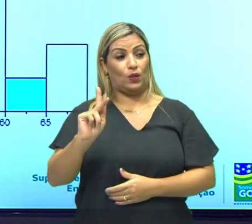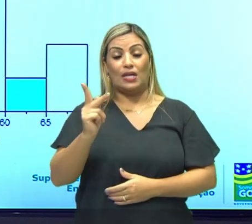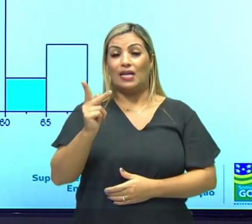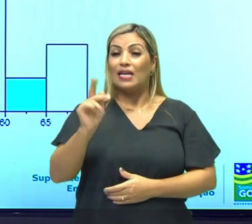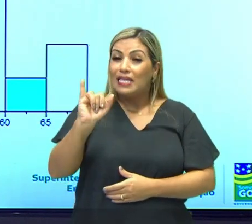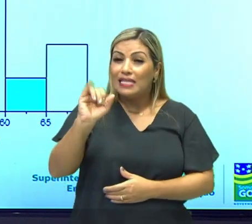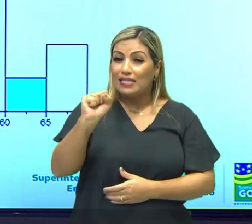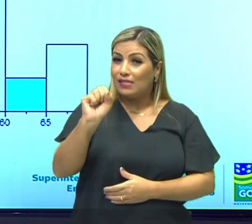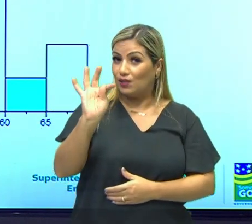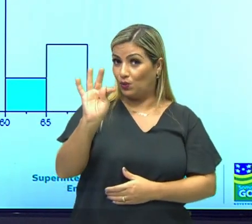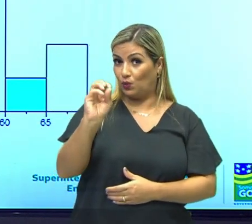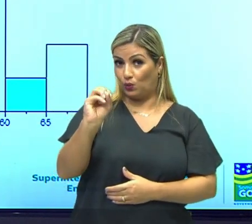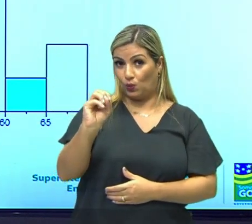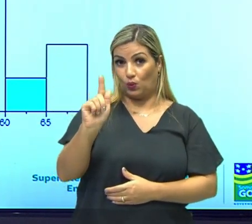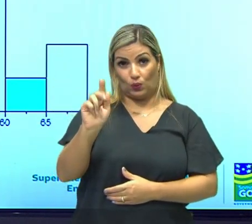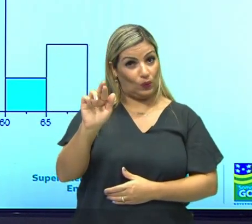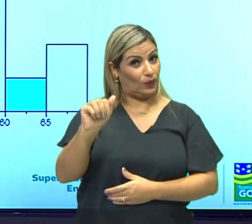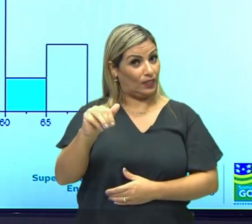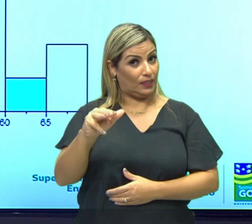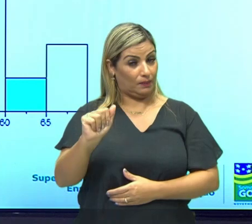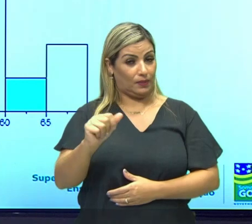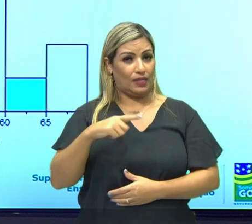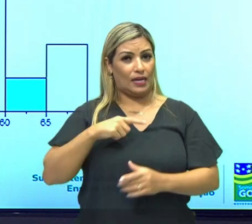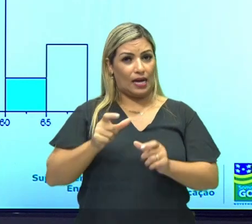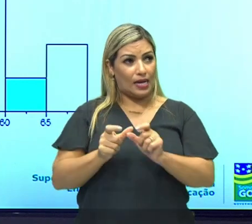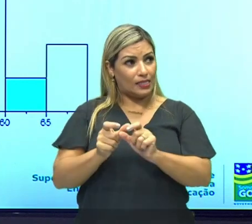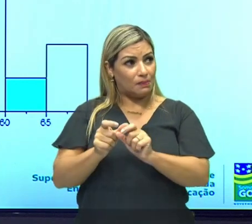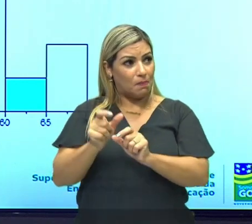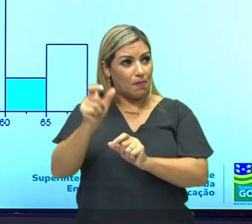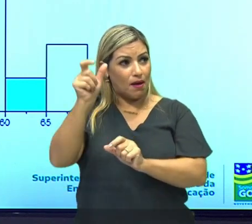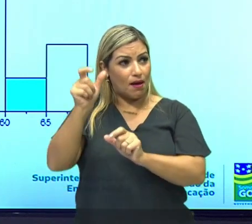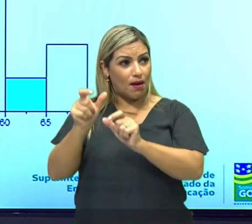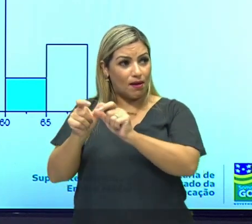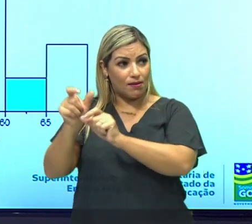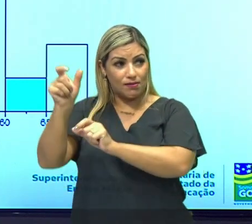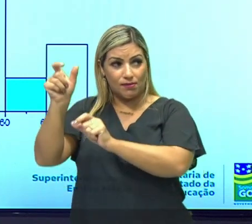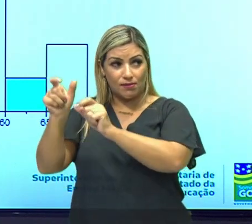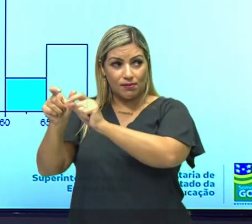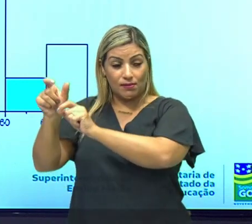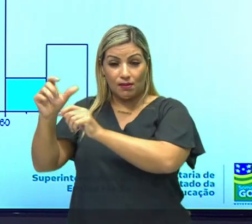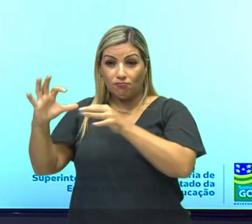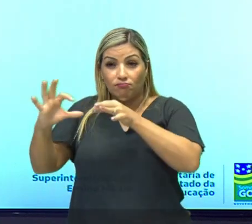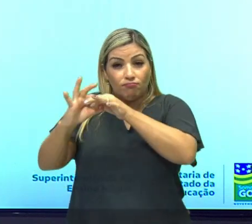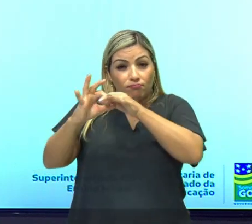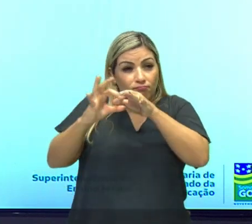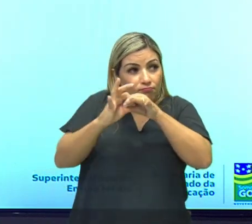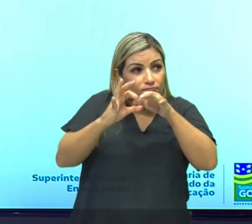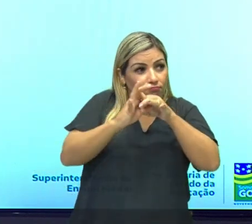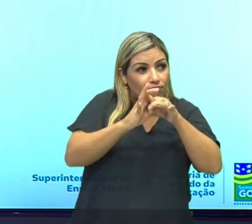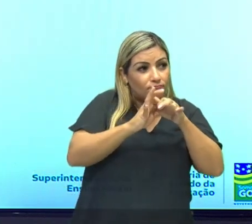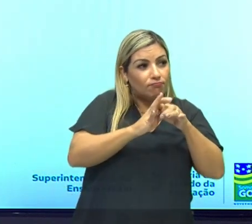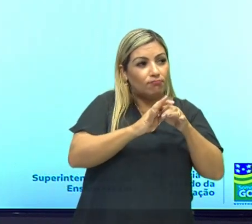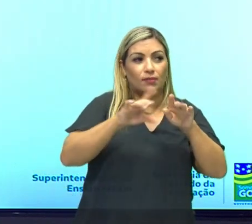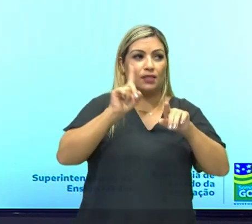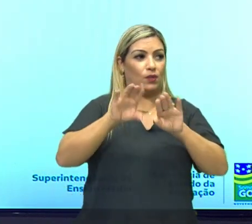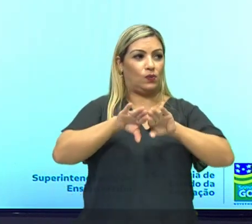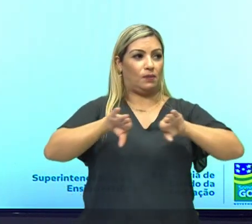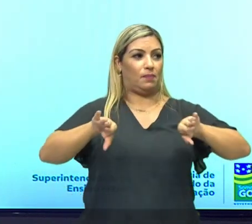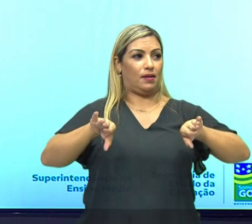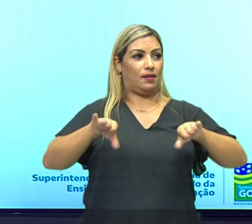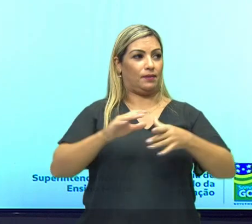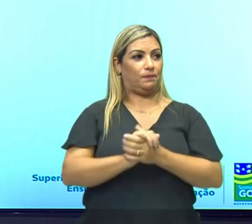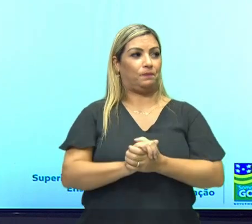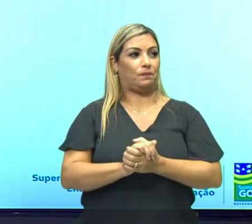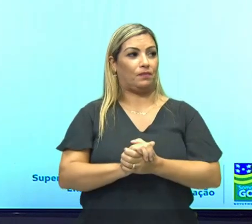Qual a diferença dele? É que as barras não têm separação uma da outra, são emendadas, ok? E o nosso último gráfico,